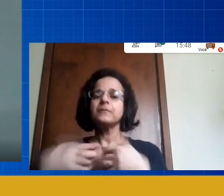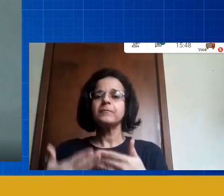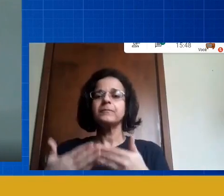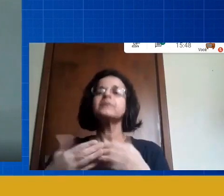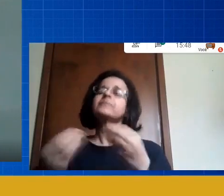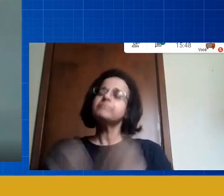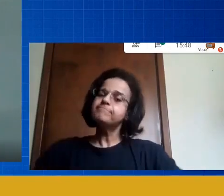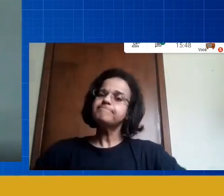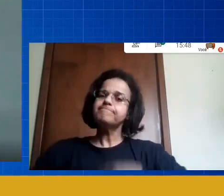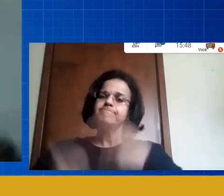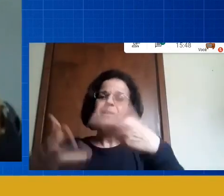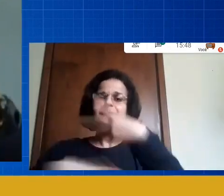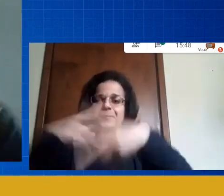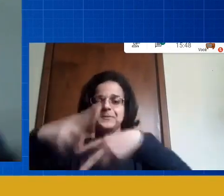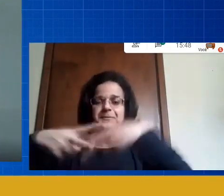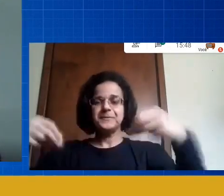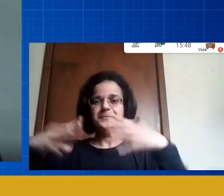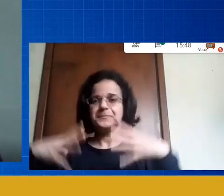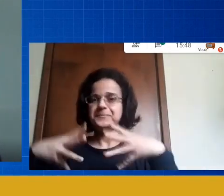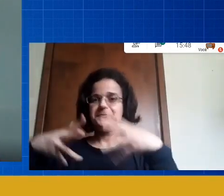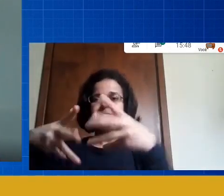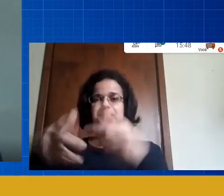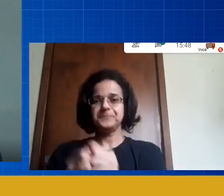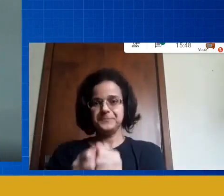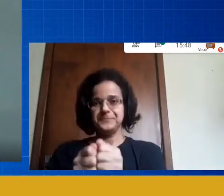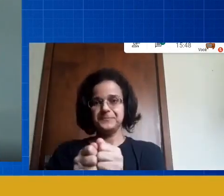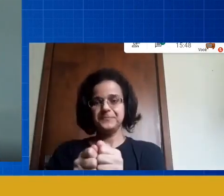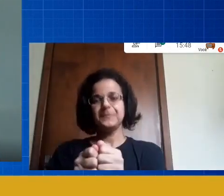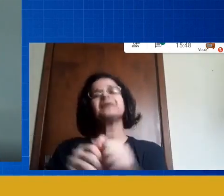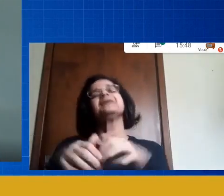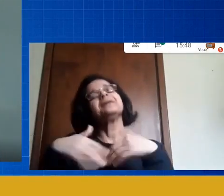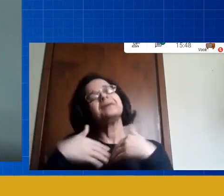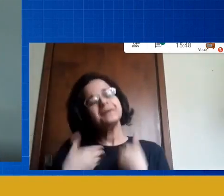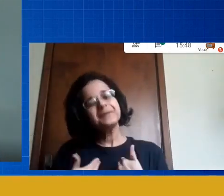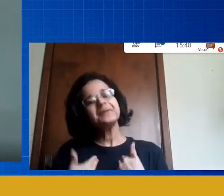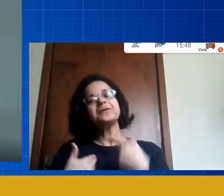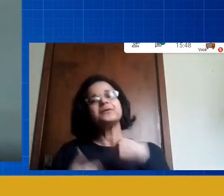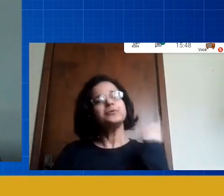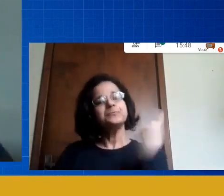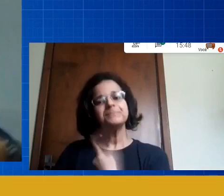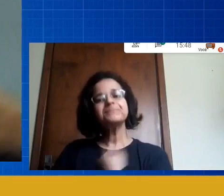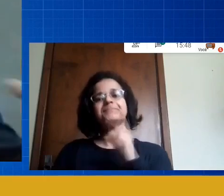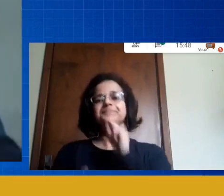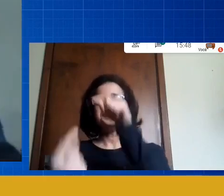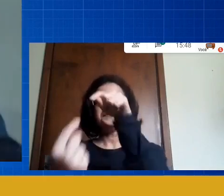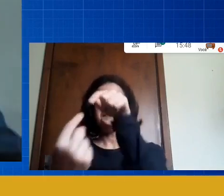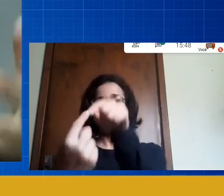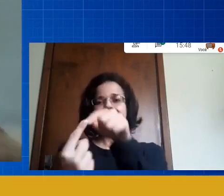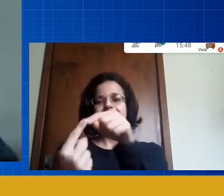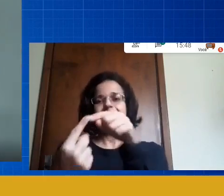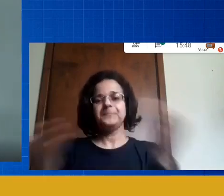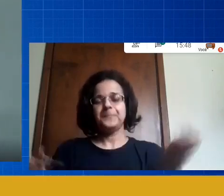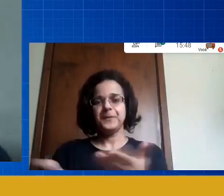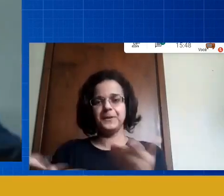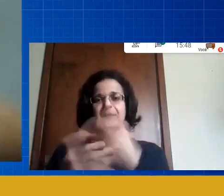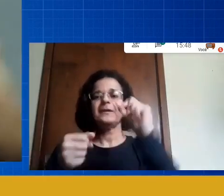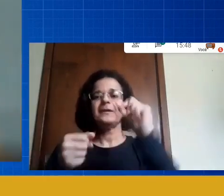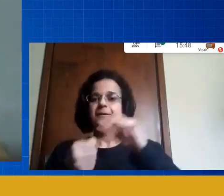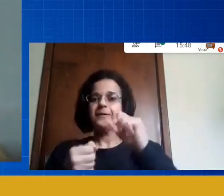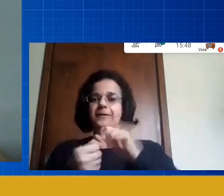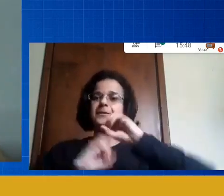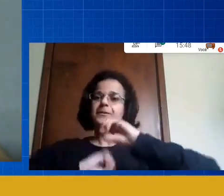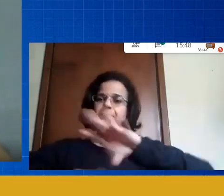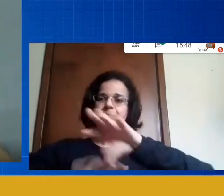presente para todos que estão aí esse é o nosso objetivo agora de fazer uma educação diferente